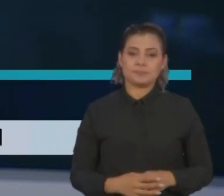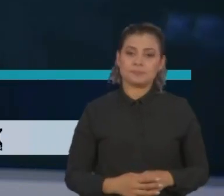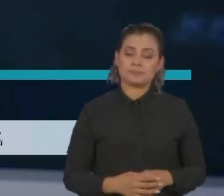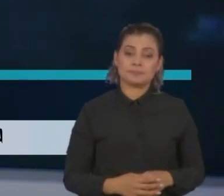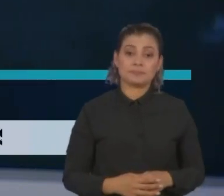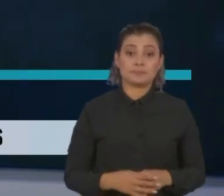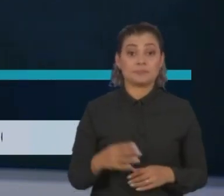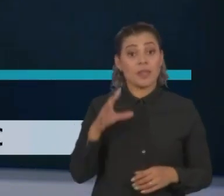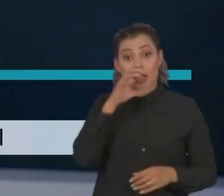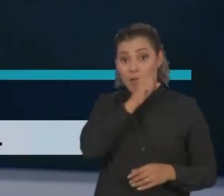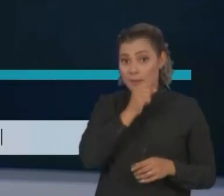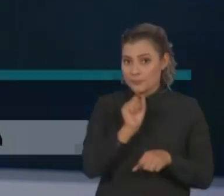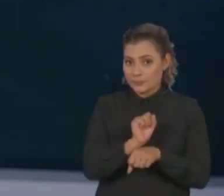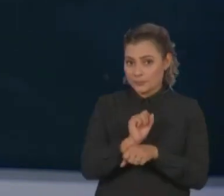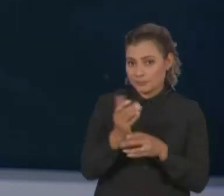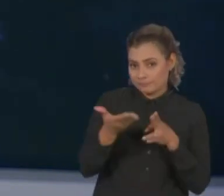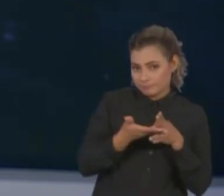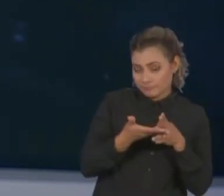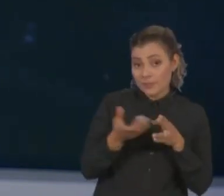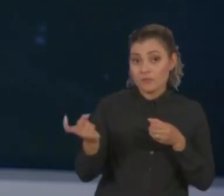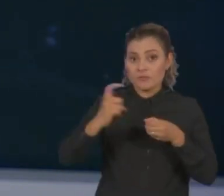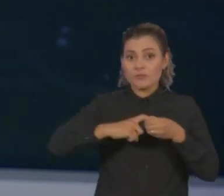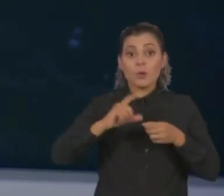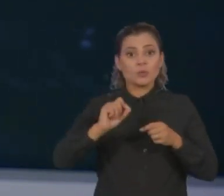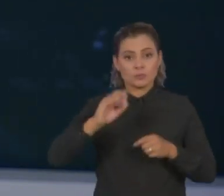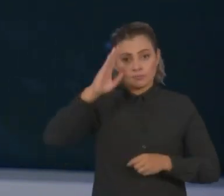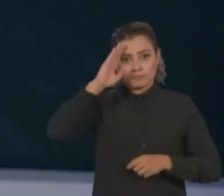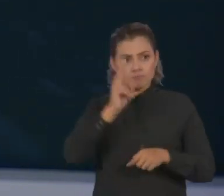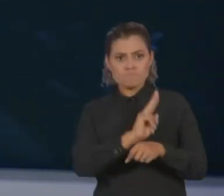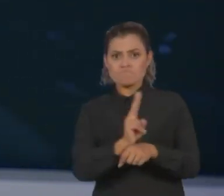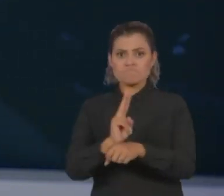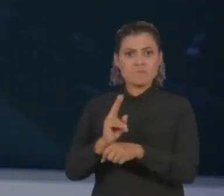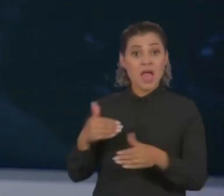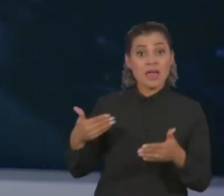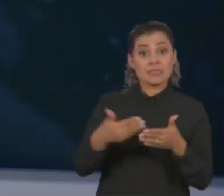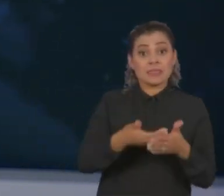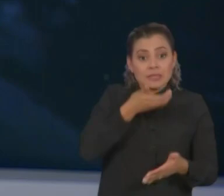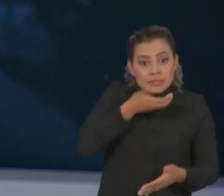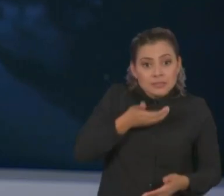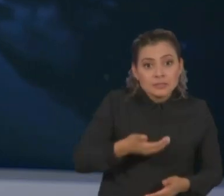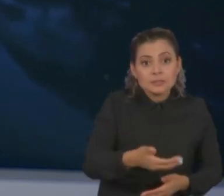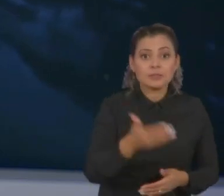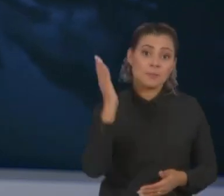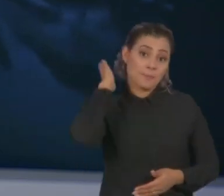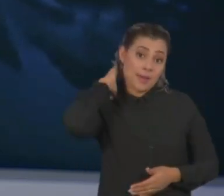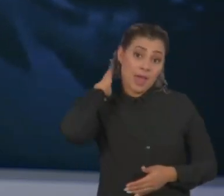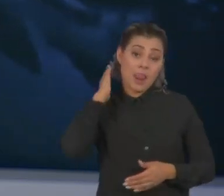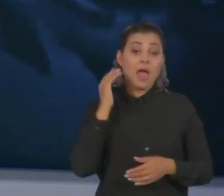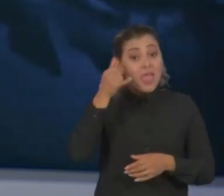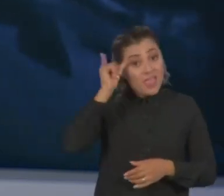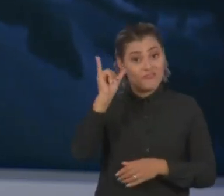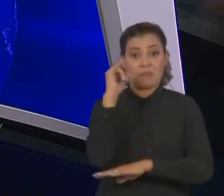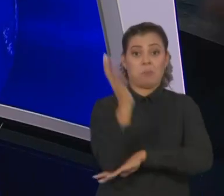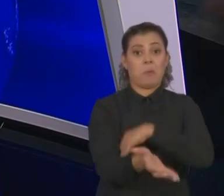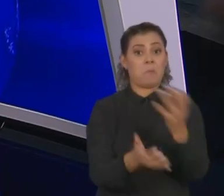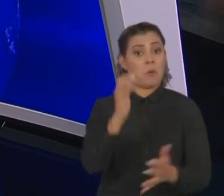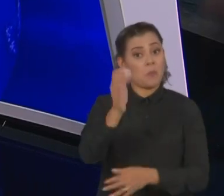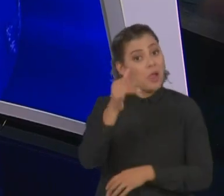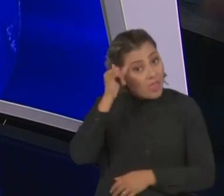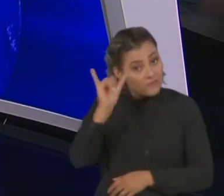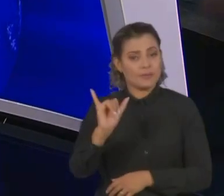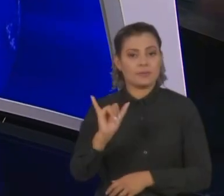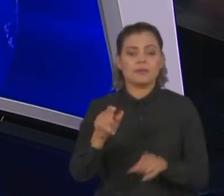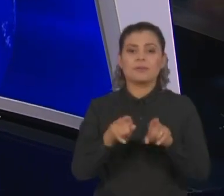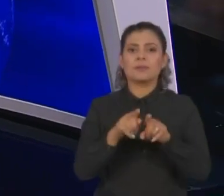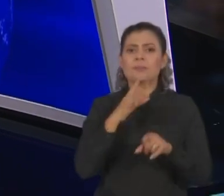A gente faz um rápido intervalo. volta, a Força Nacional vai ficar no Pará até o fim do ano para ajudar no combate ao desmatamento. E você